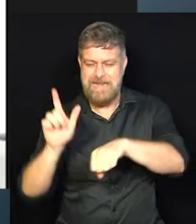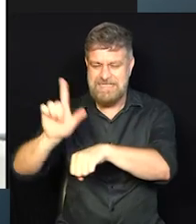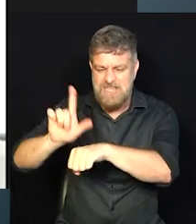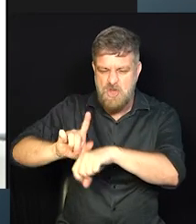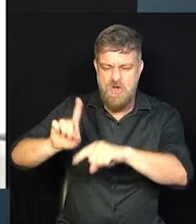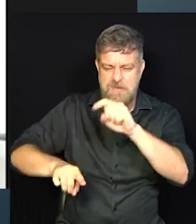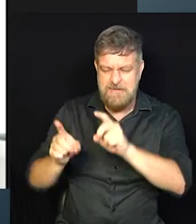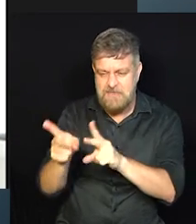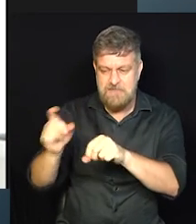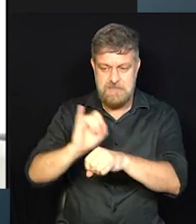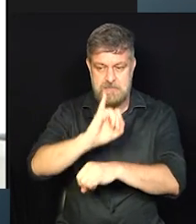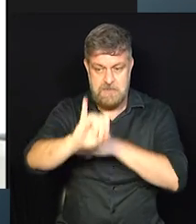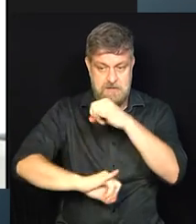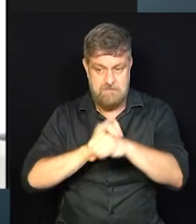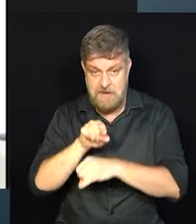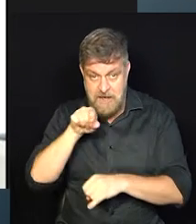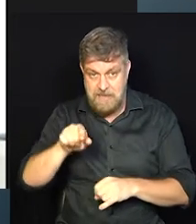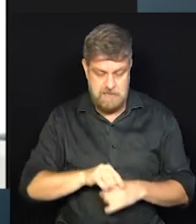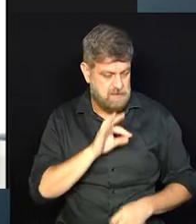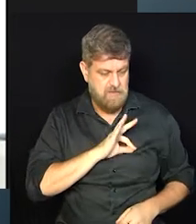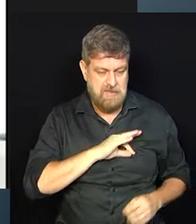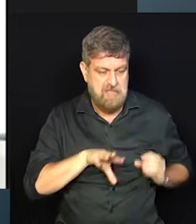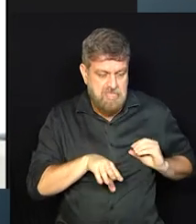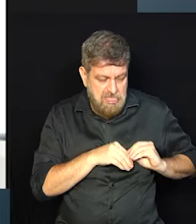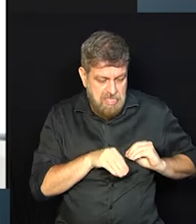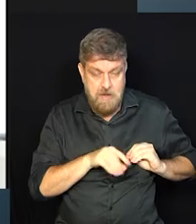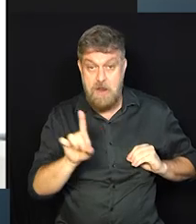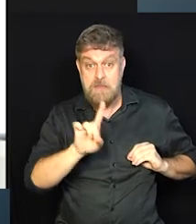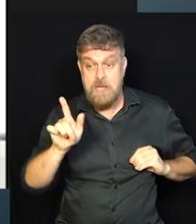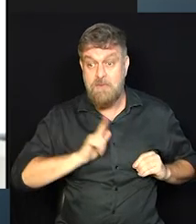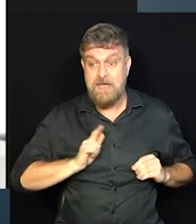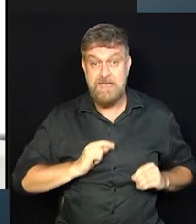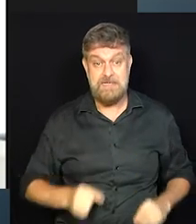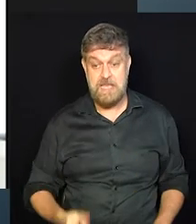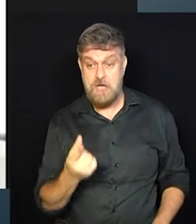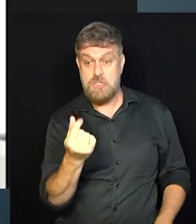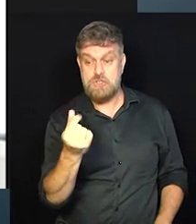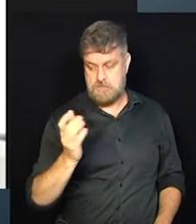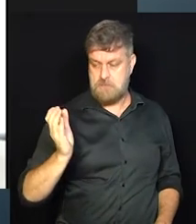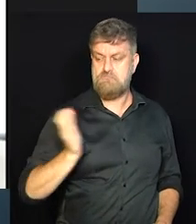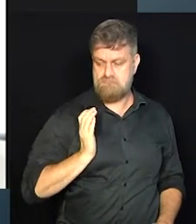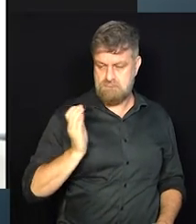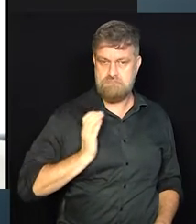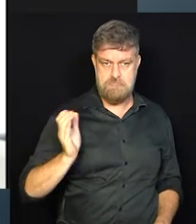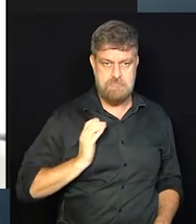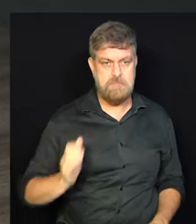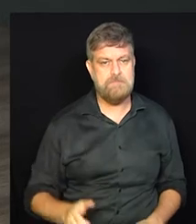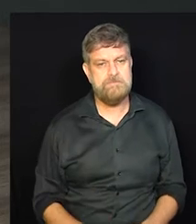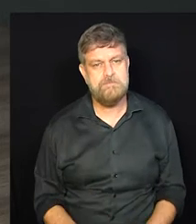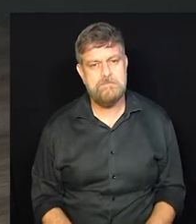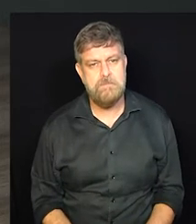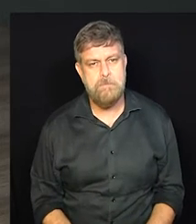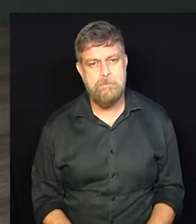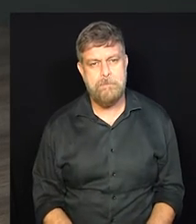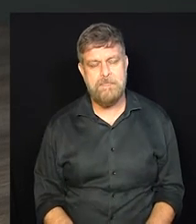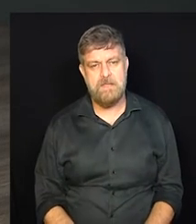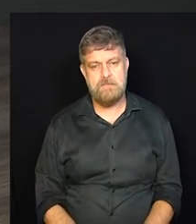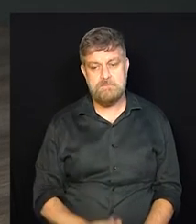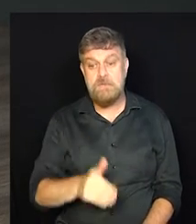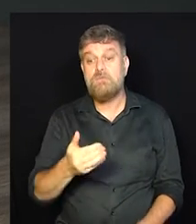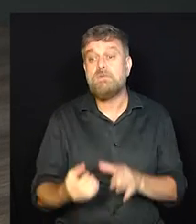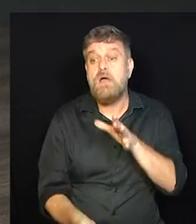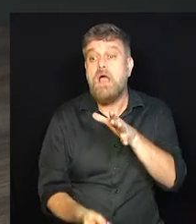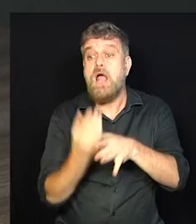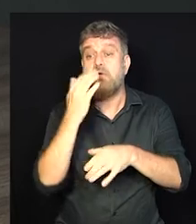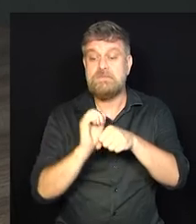que, de fato, não querem ficar na renda extra e querem ter sua liberdade de independência financeira. E quando